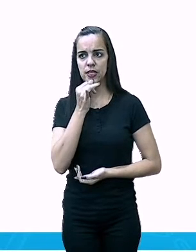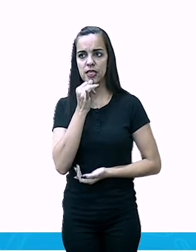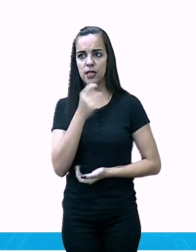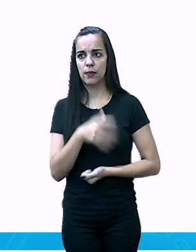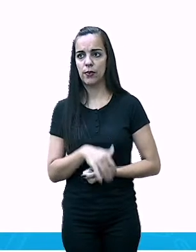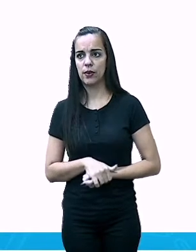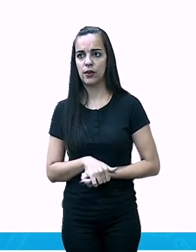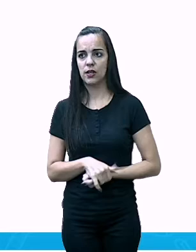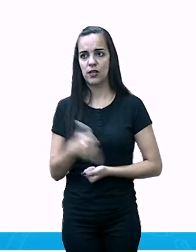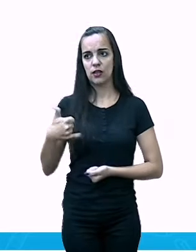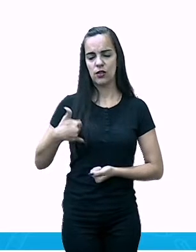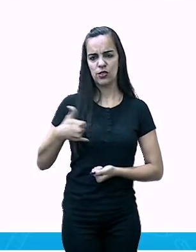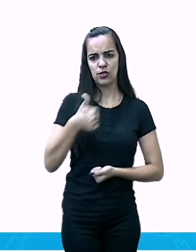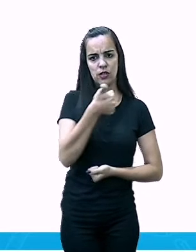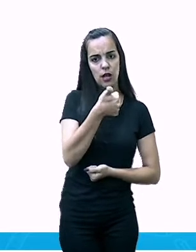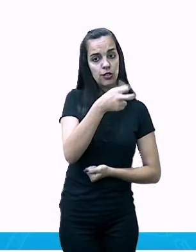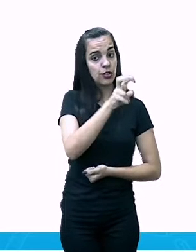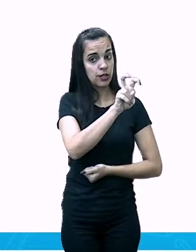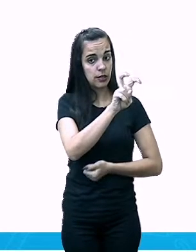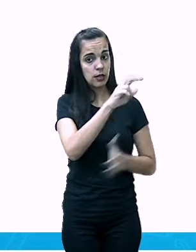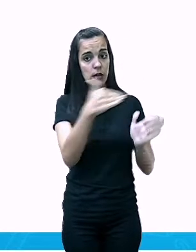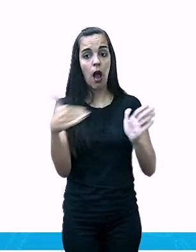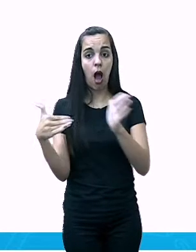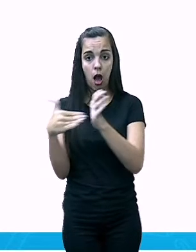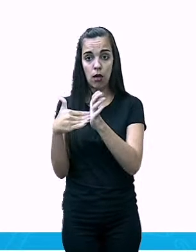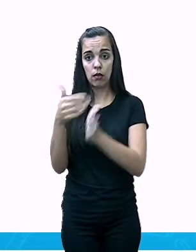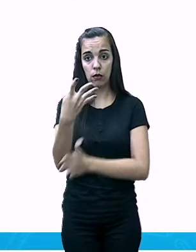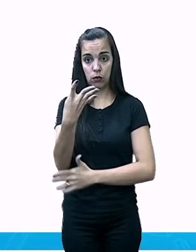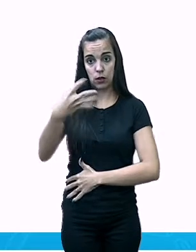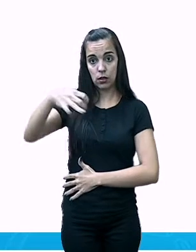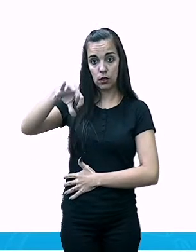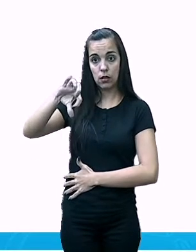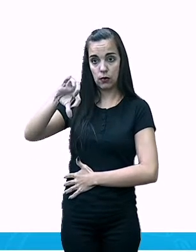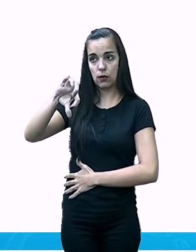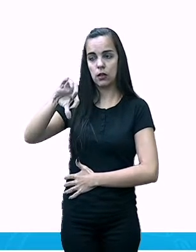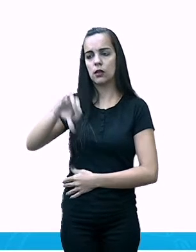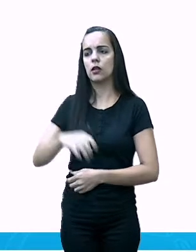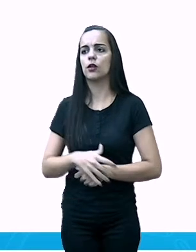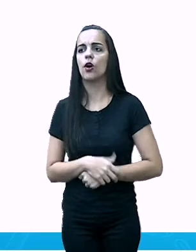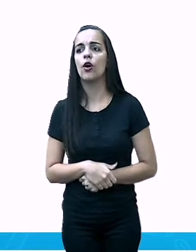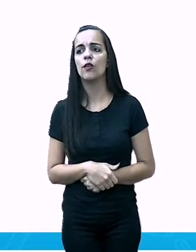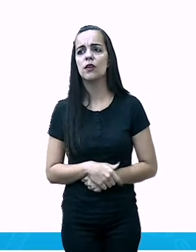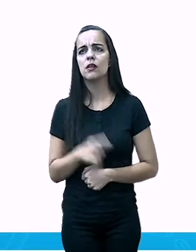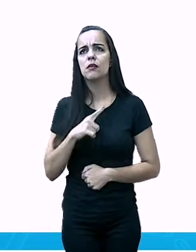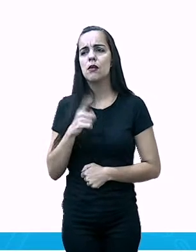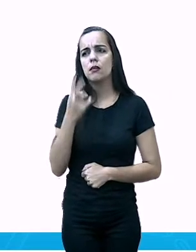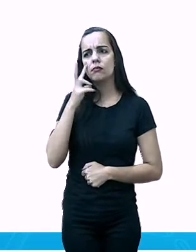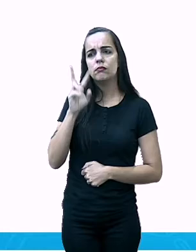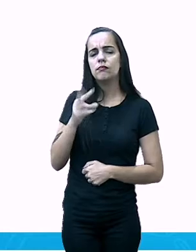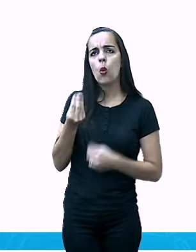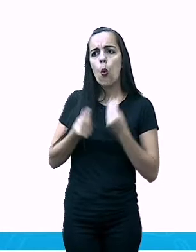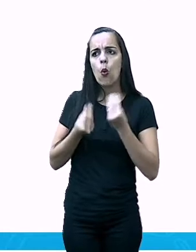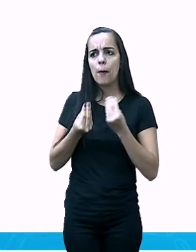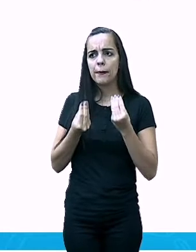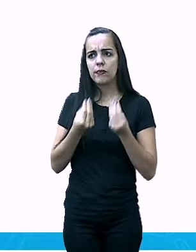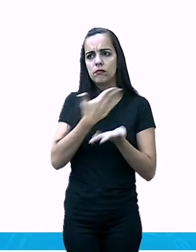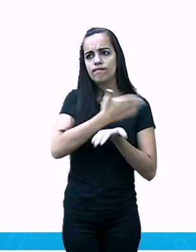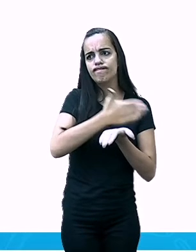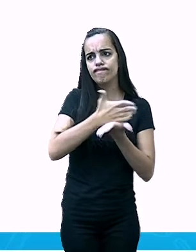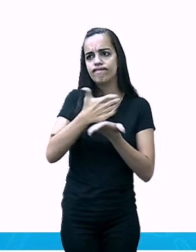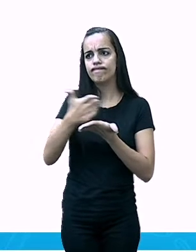de 15 a 49 anos. A taxa de natalidade é o número de